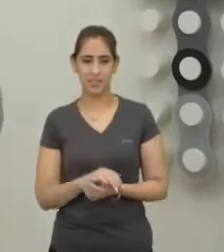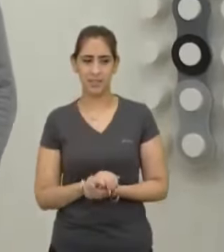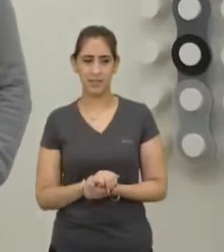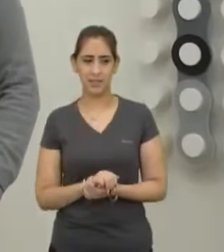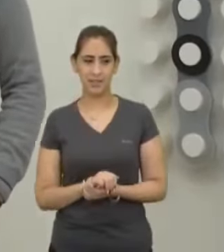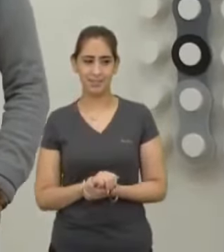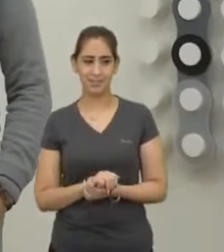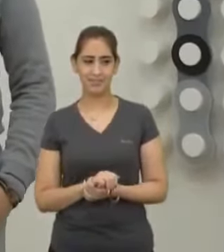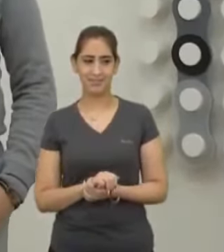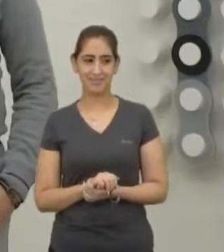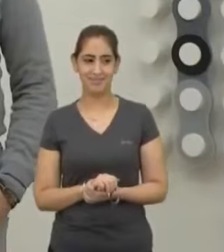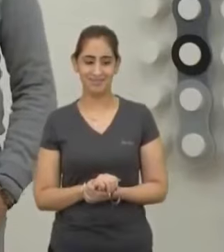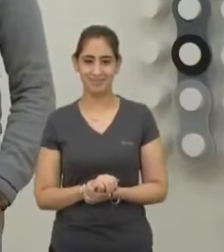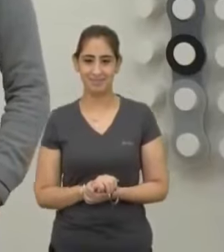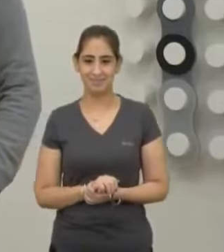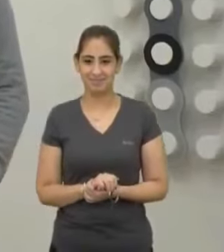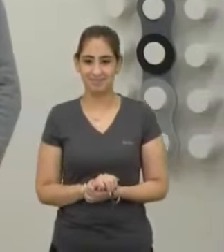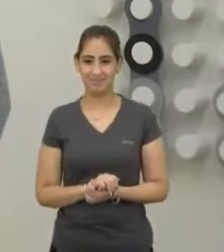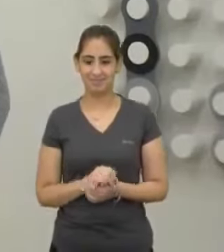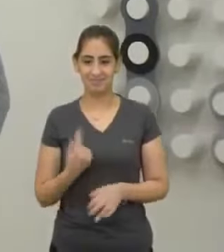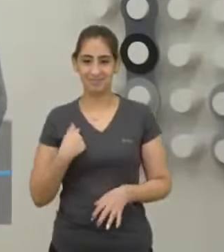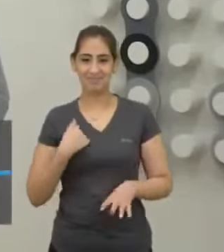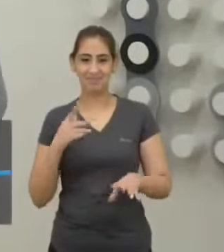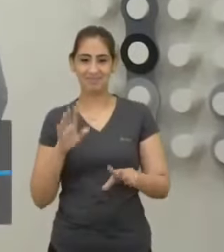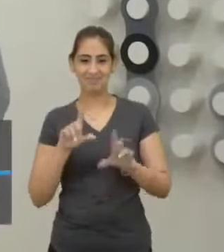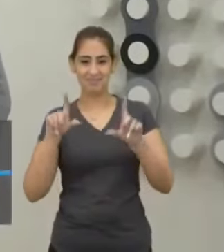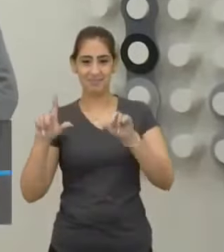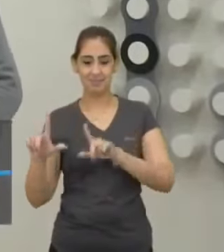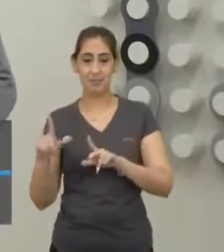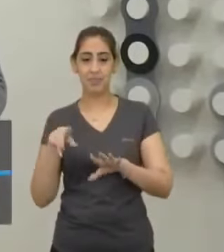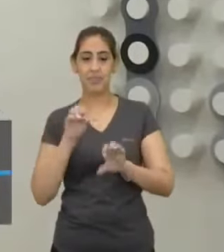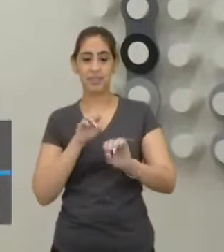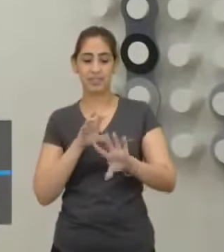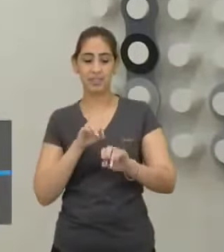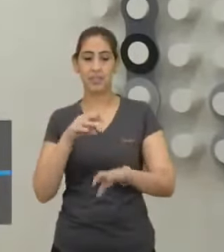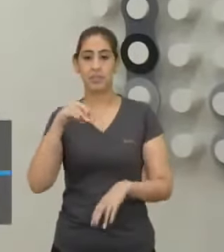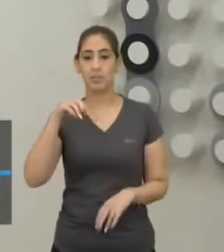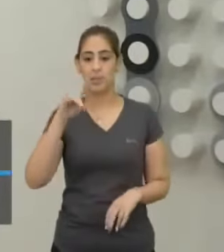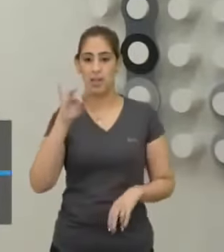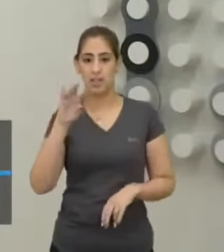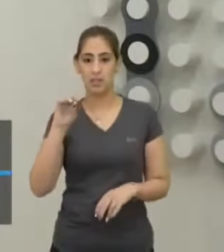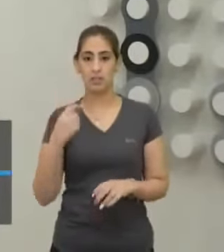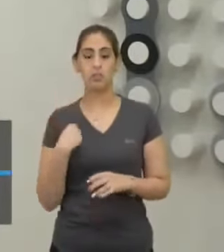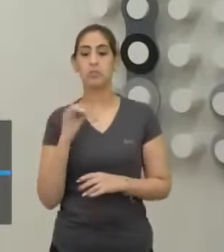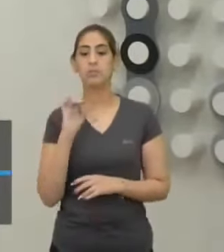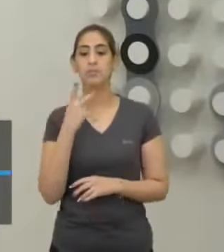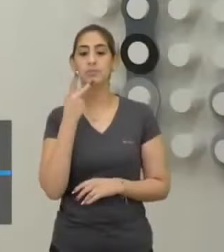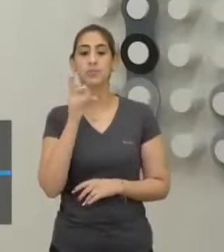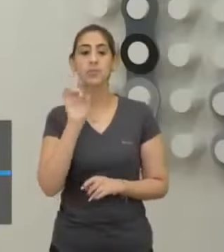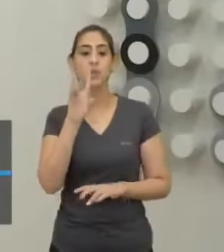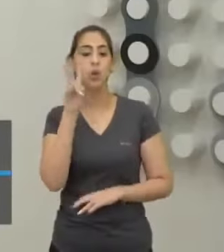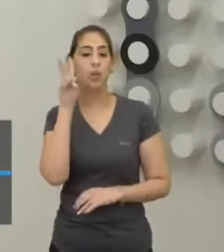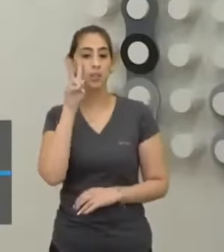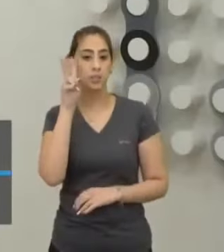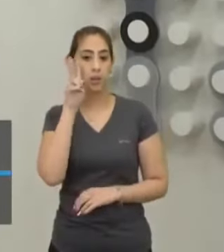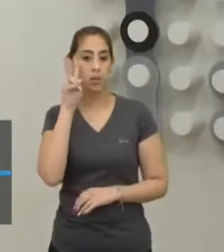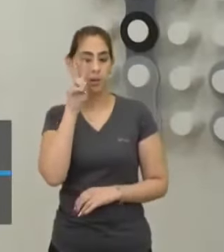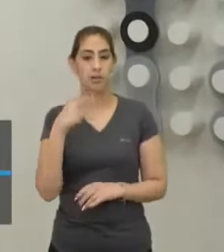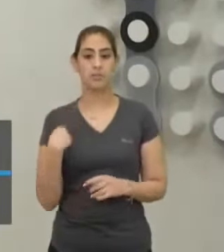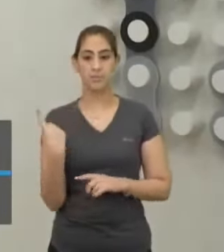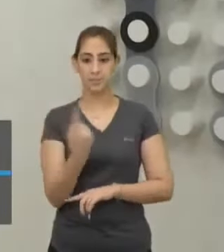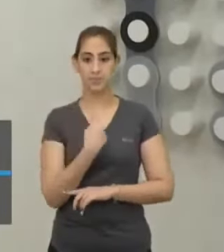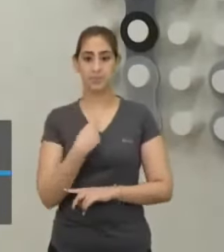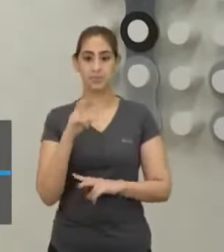aqui com vocês, lembrando que no novo formato do ensino médio eu não devo falar só história, a gente vai aqui